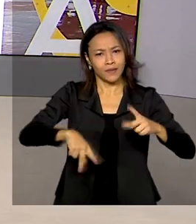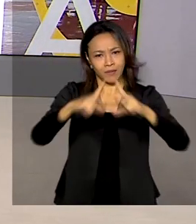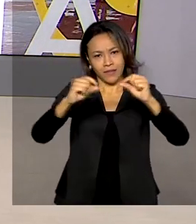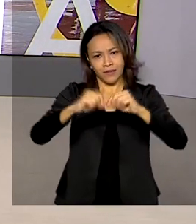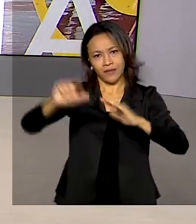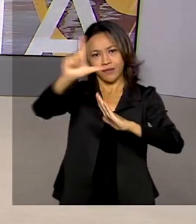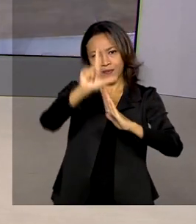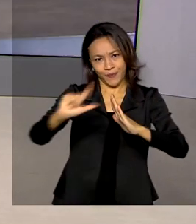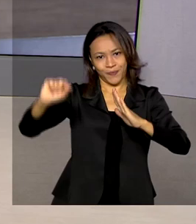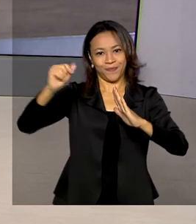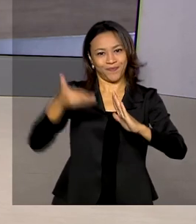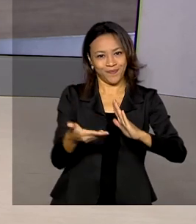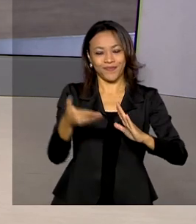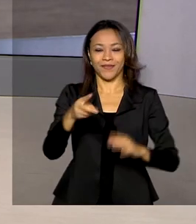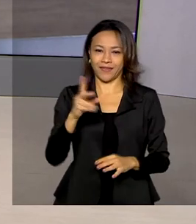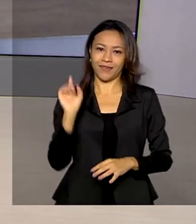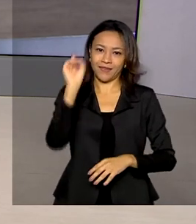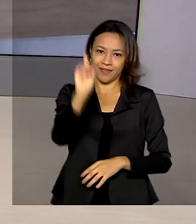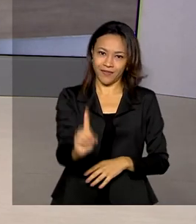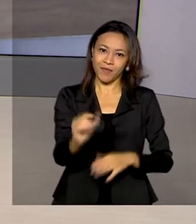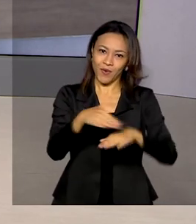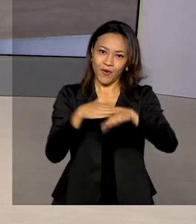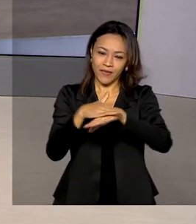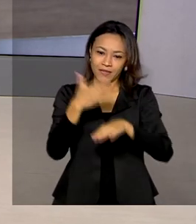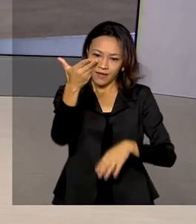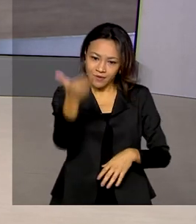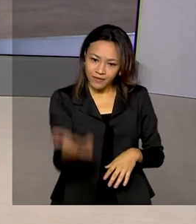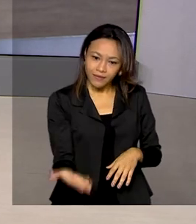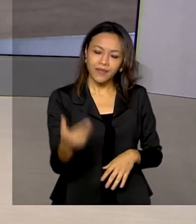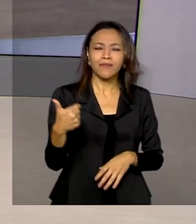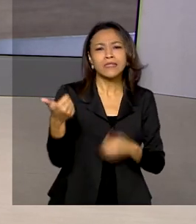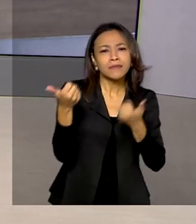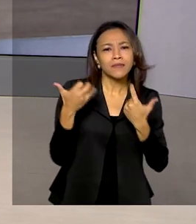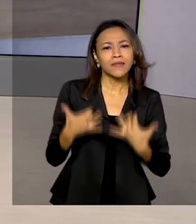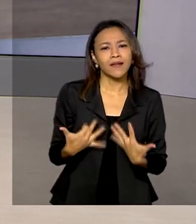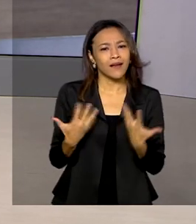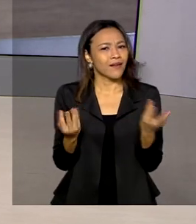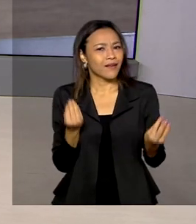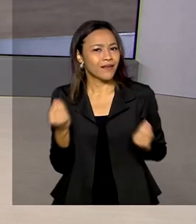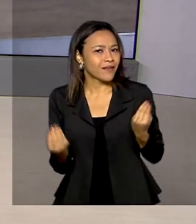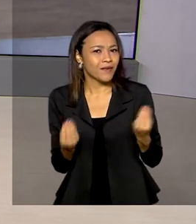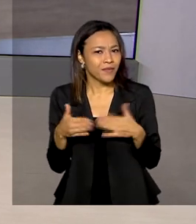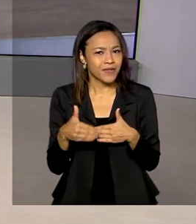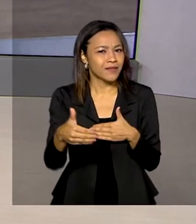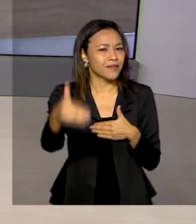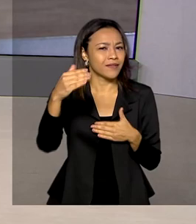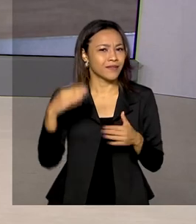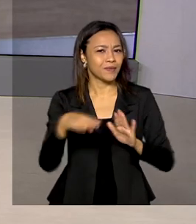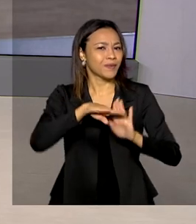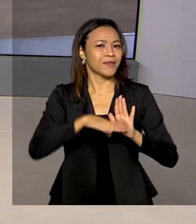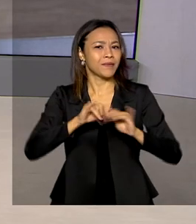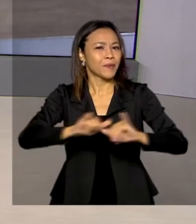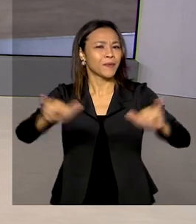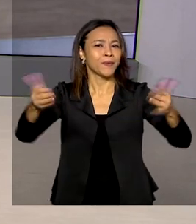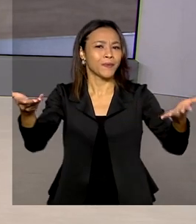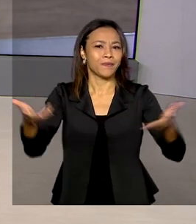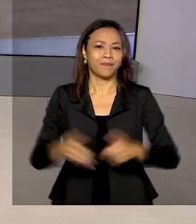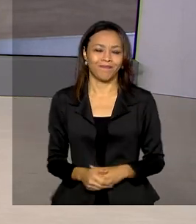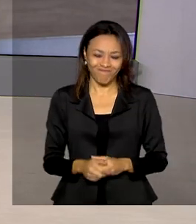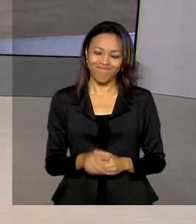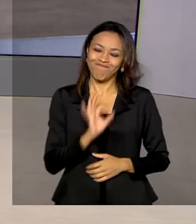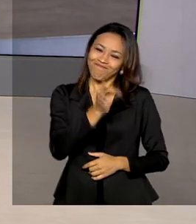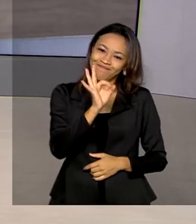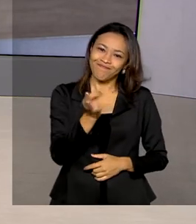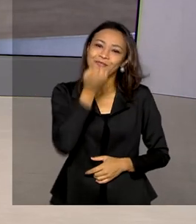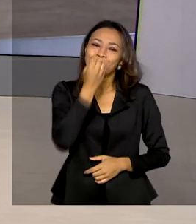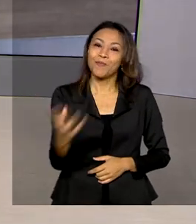que nós vamos agora conversar com a repórter Ana Luíza Prazer, que vai nos contar um pouquinho mais, né, Ana? Bom dia! Oi, Daniela, e isso